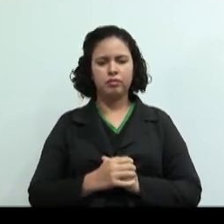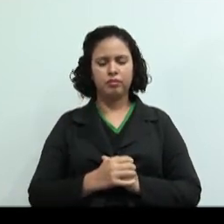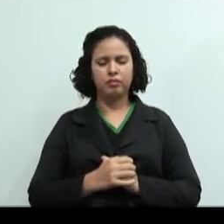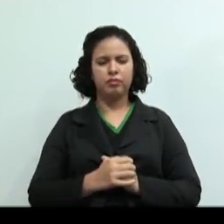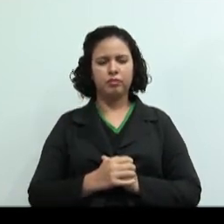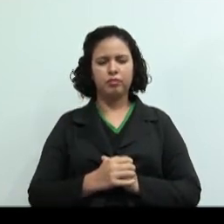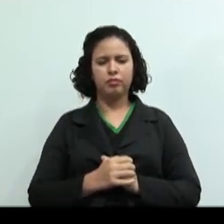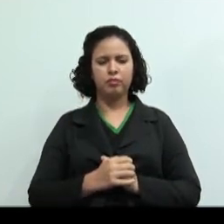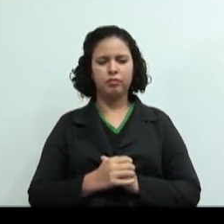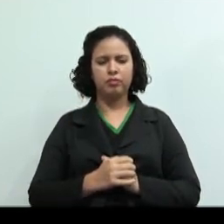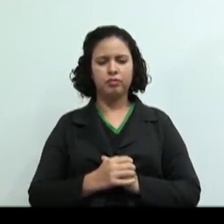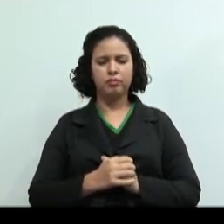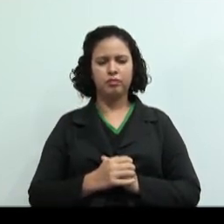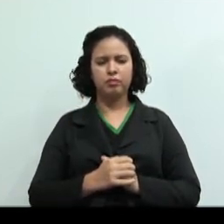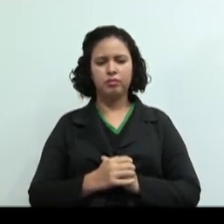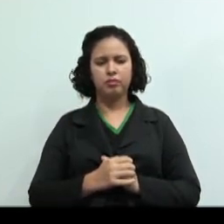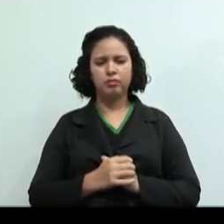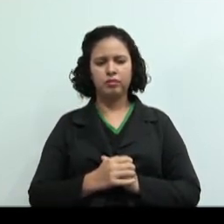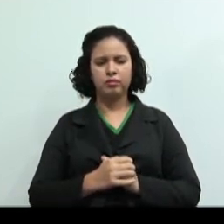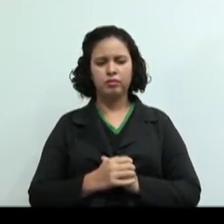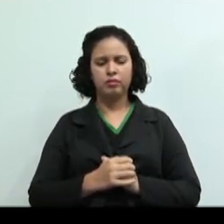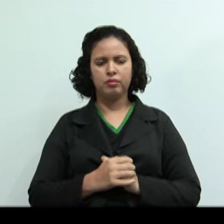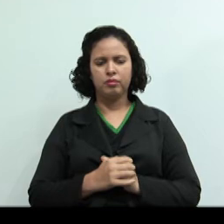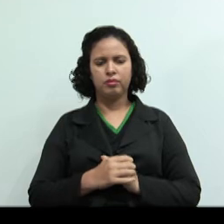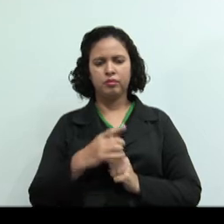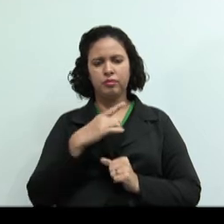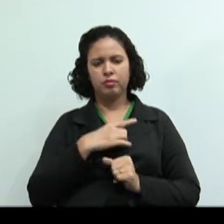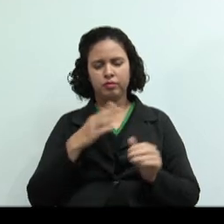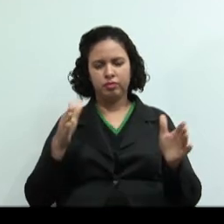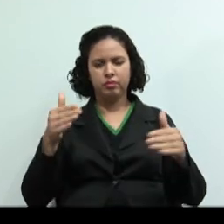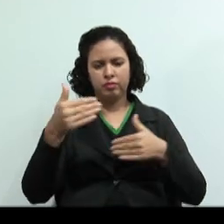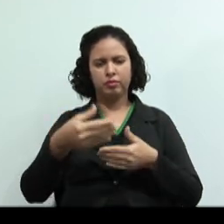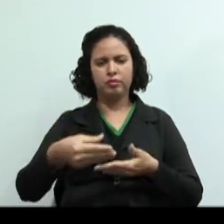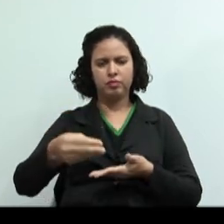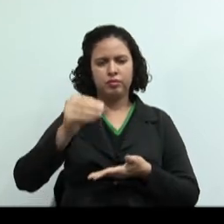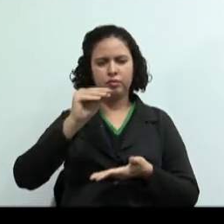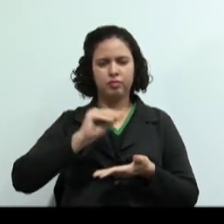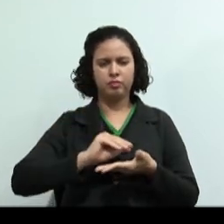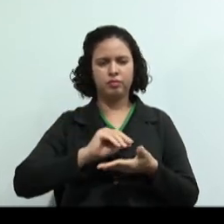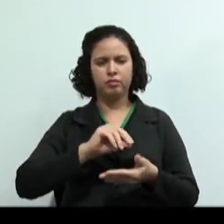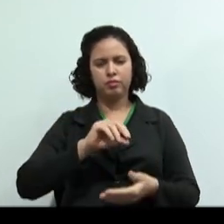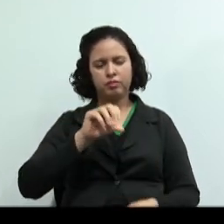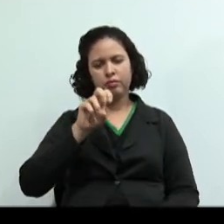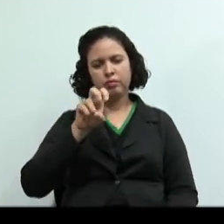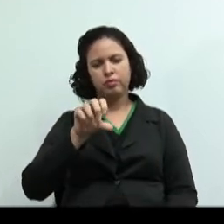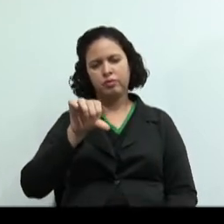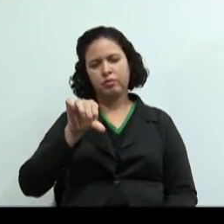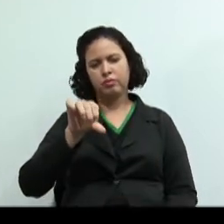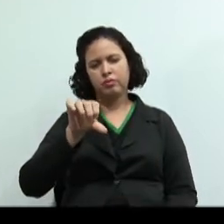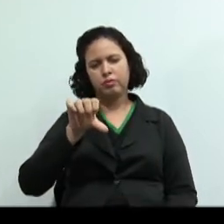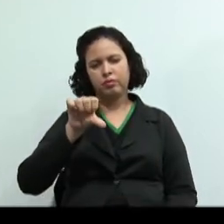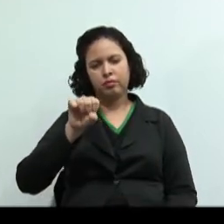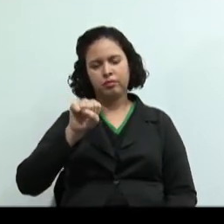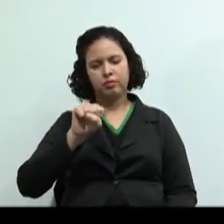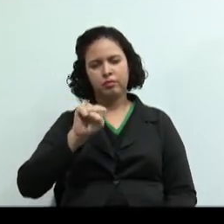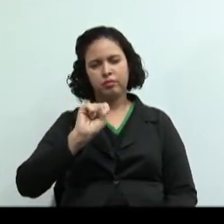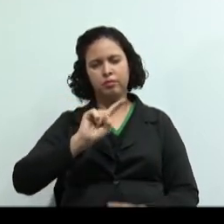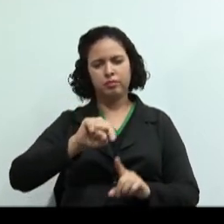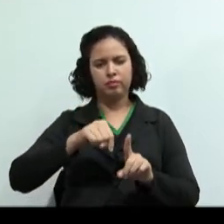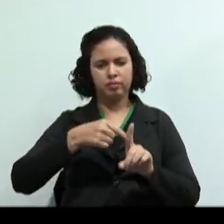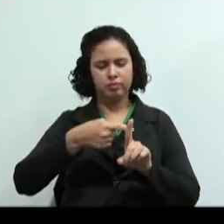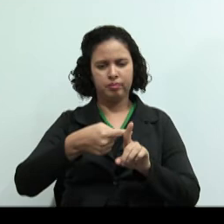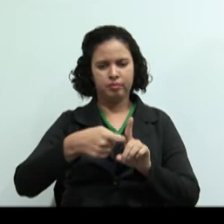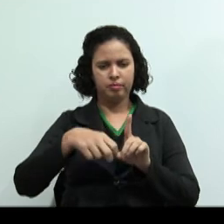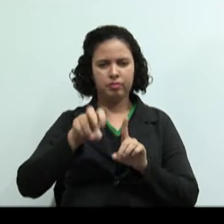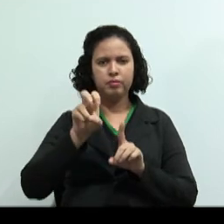Eu verifiquei agora que tem embalagem. Então, vai ser R$ 98 mais R$ mil. Dá quanto aí, professora? R 98 mais